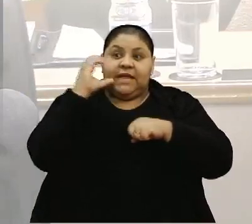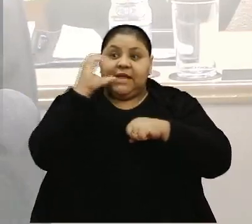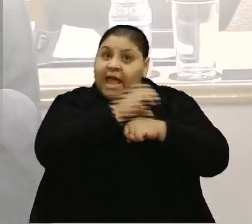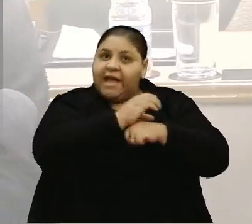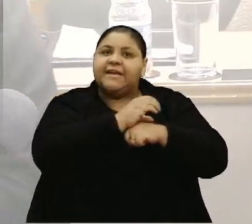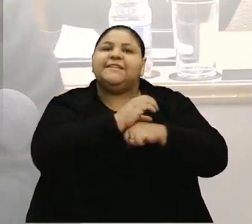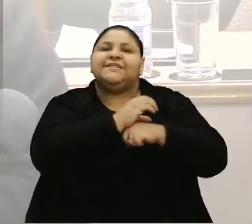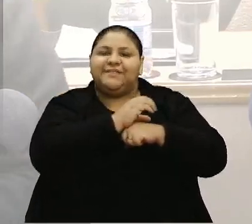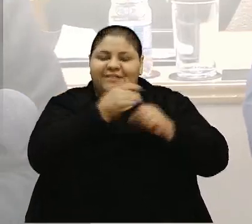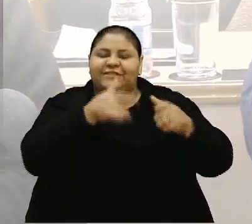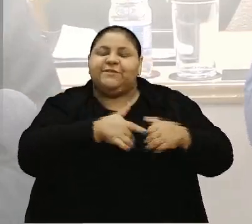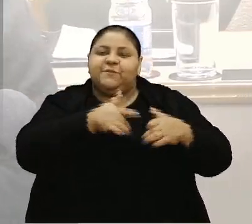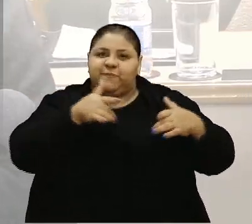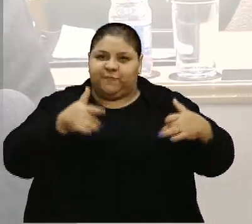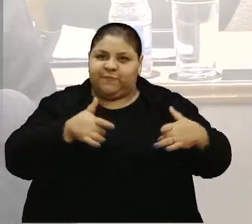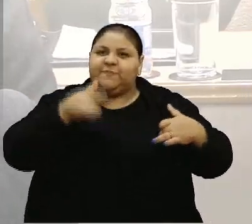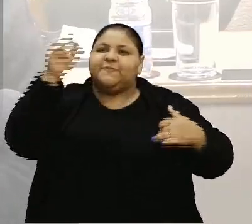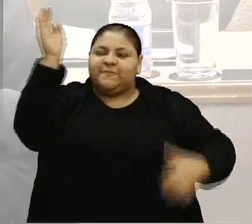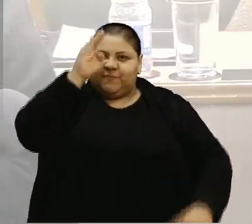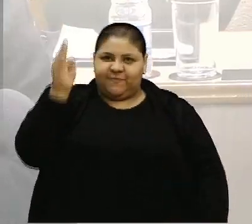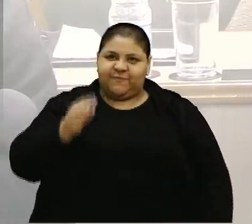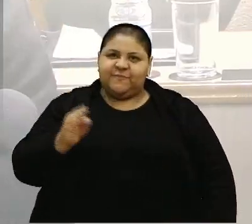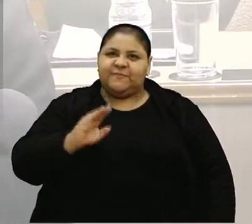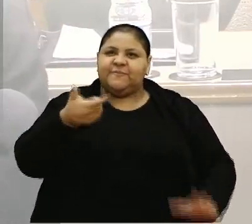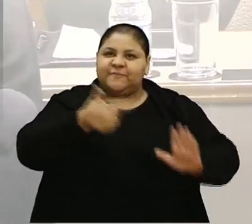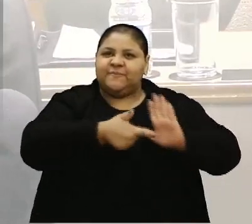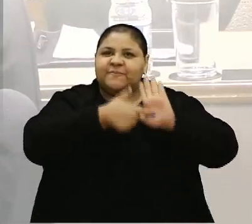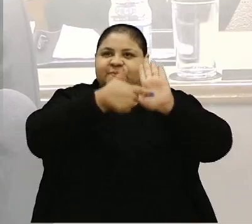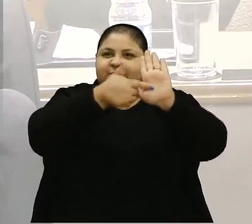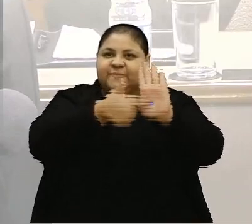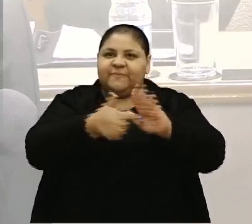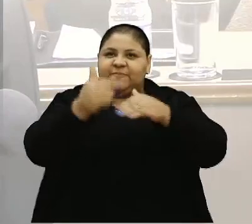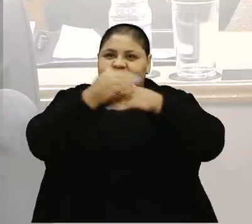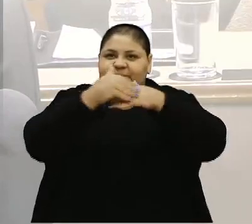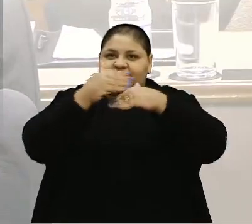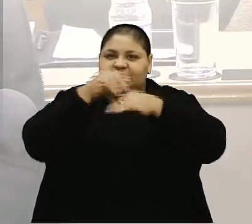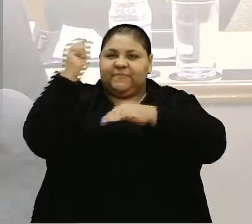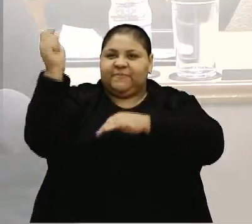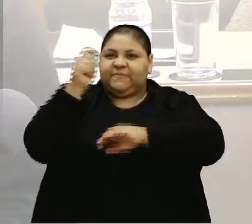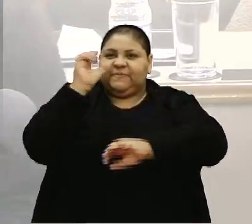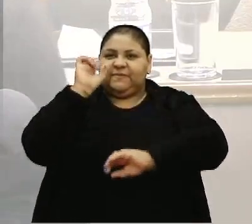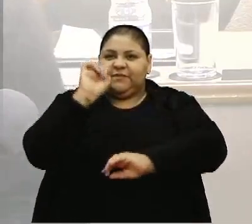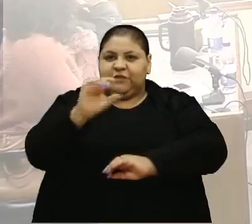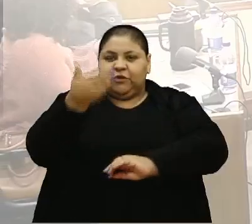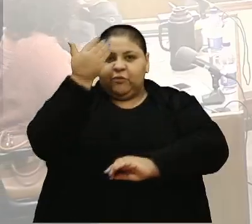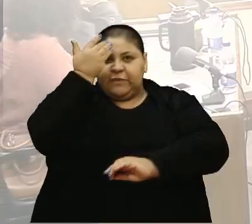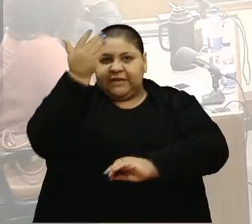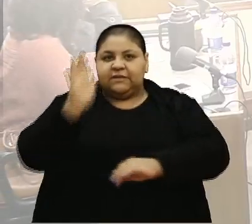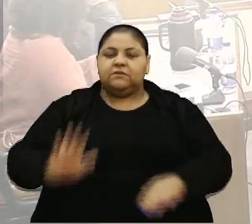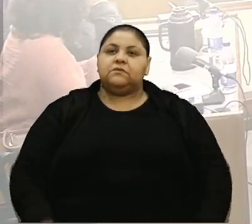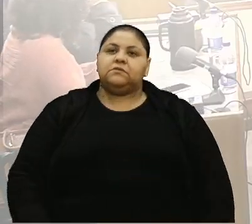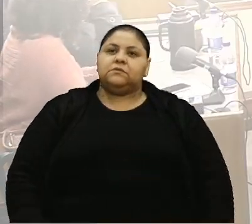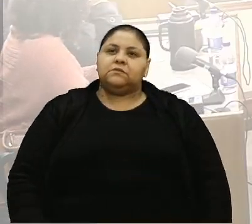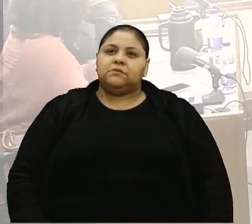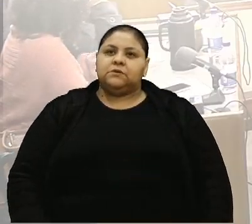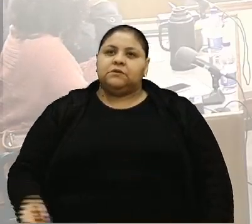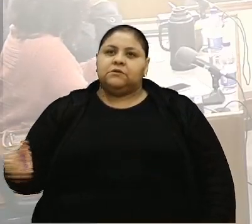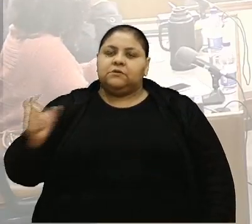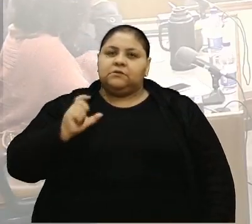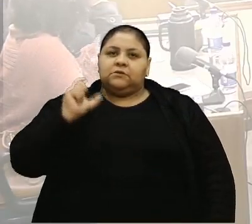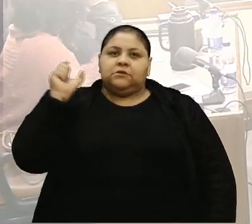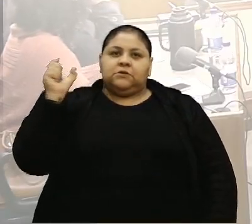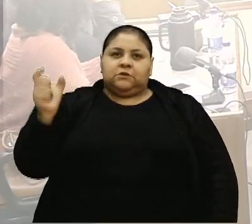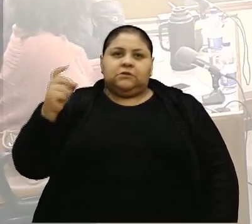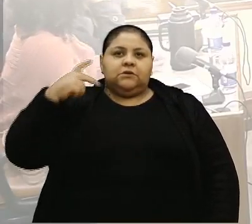de solidariedade que o Brasil demonstra o nosso querido Rio Grande. Era isso. Muito obrigado. Com a palavra, vereador